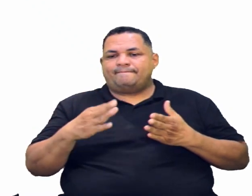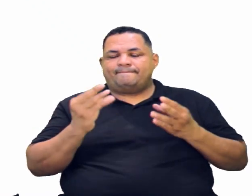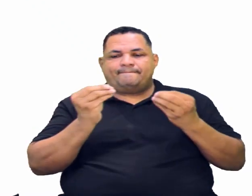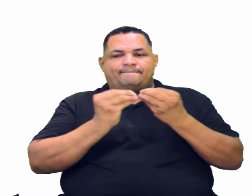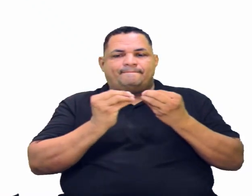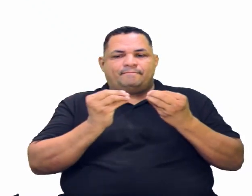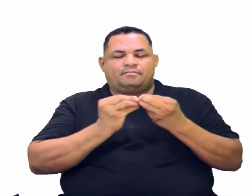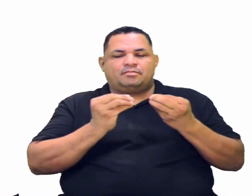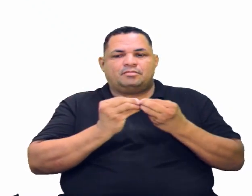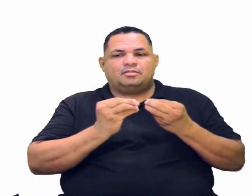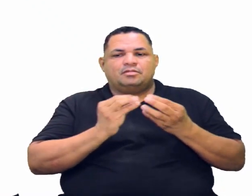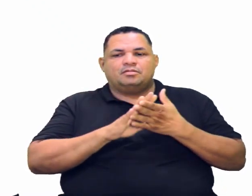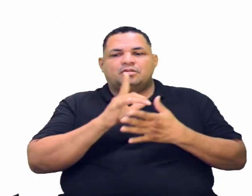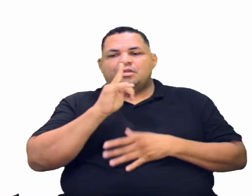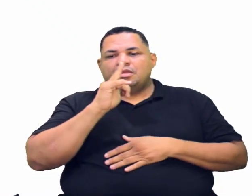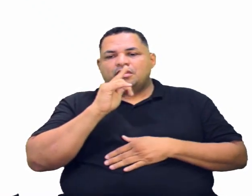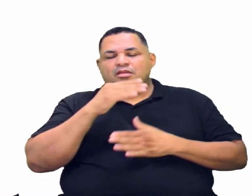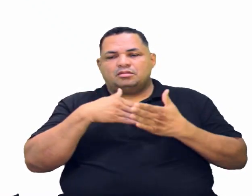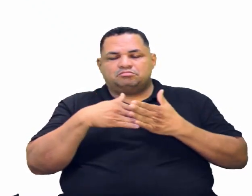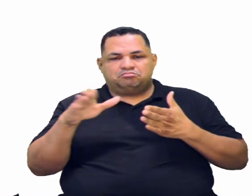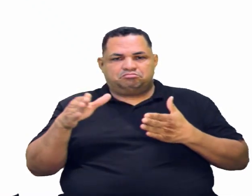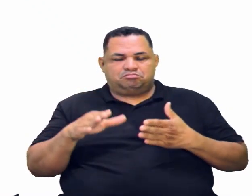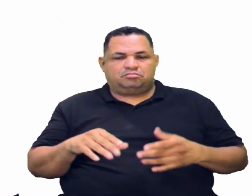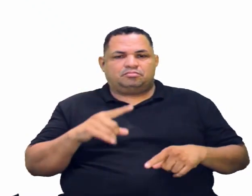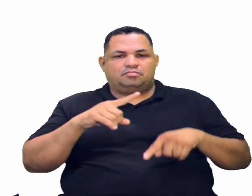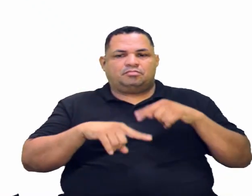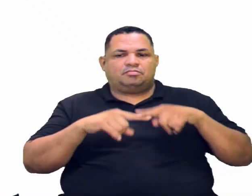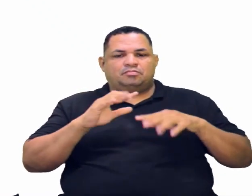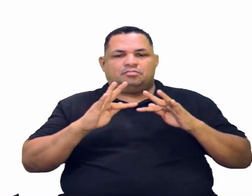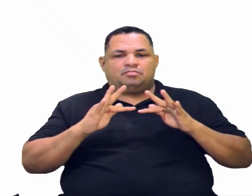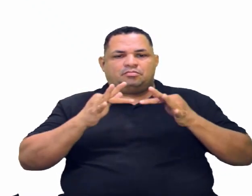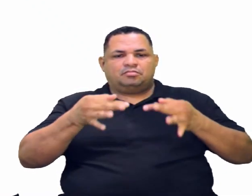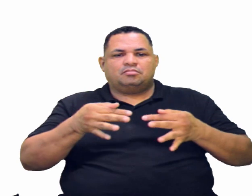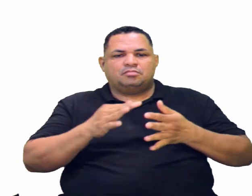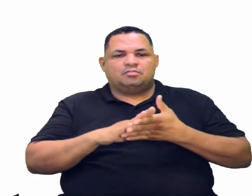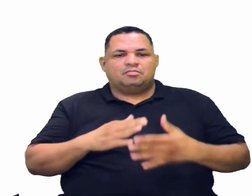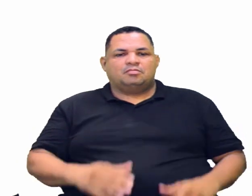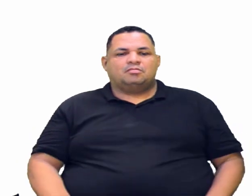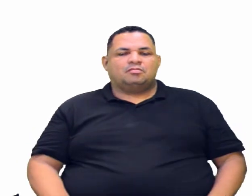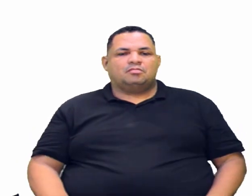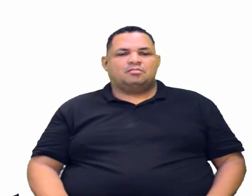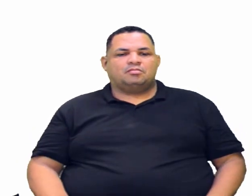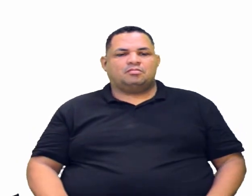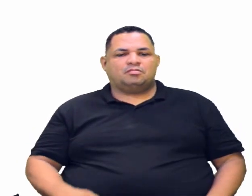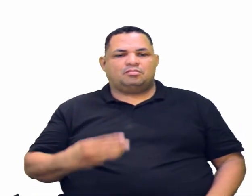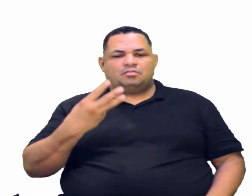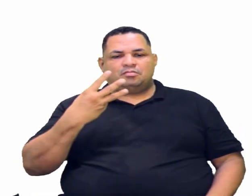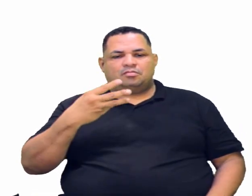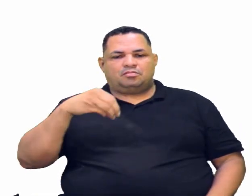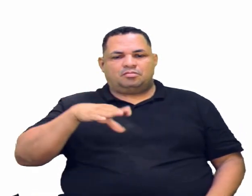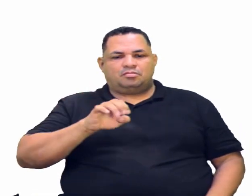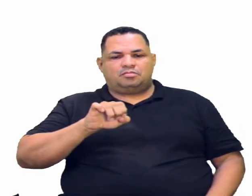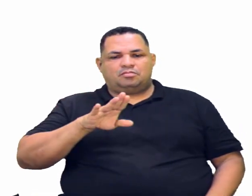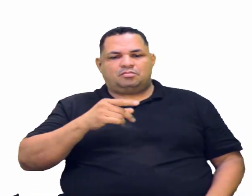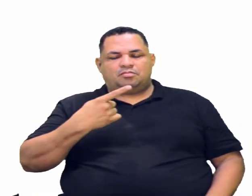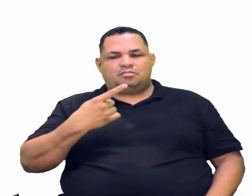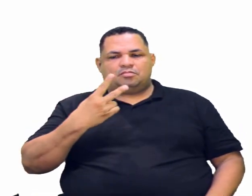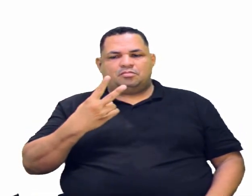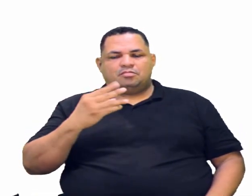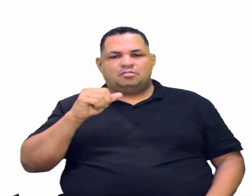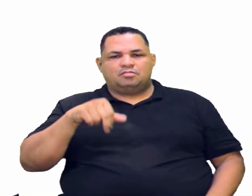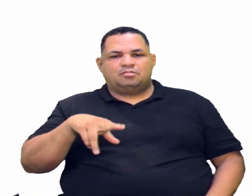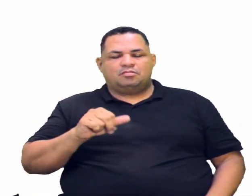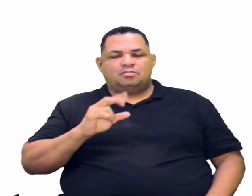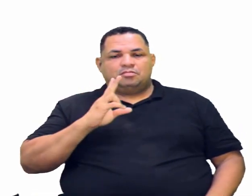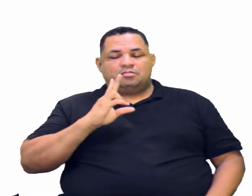molécula de água. Então, o produto final a ser formado vai ser o 3-metil-butan-2-ona.